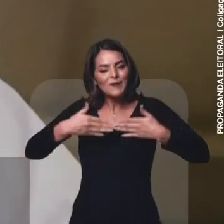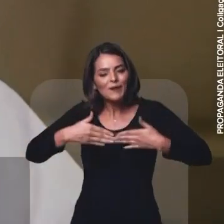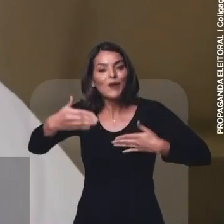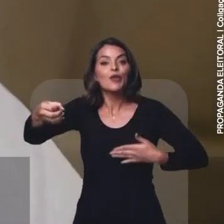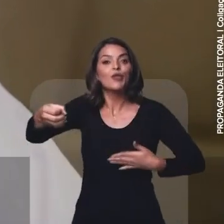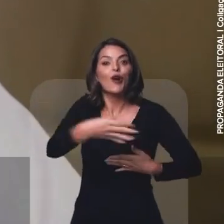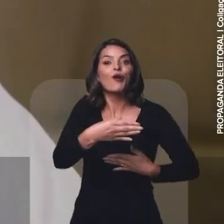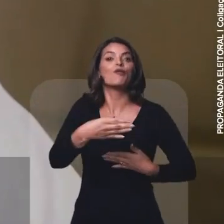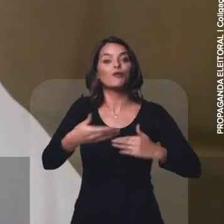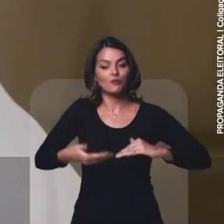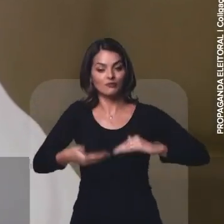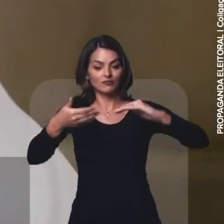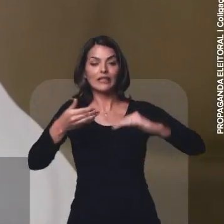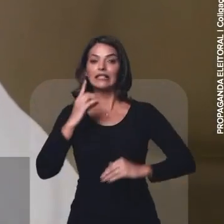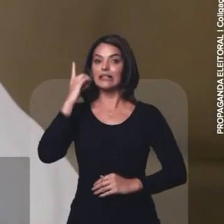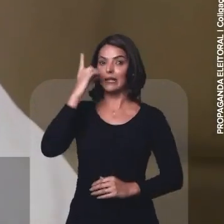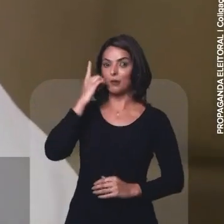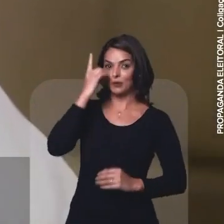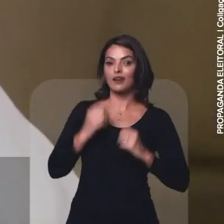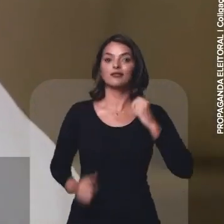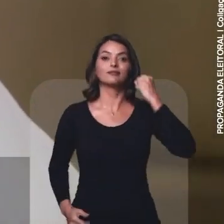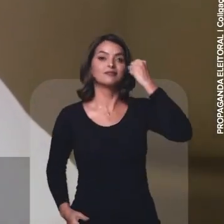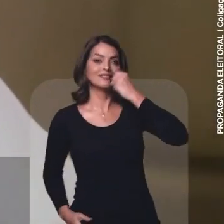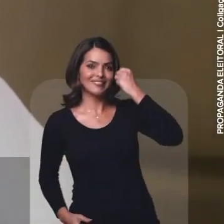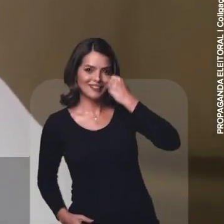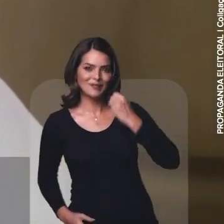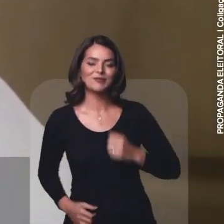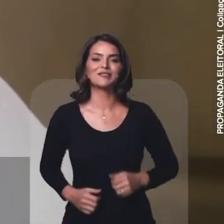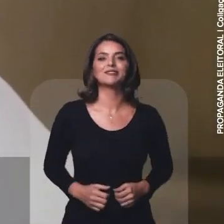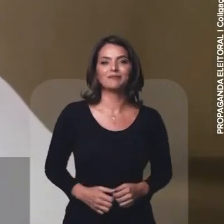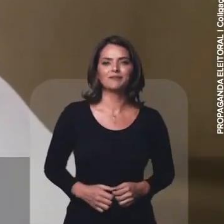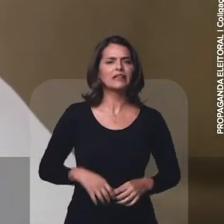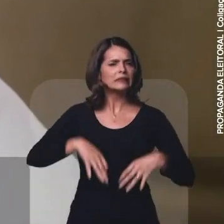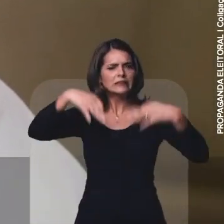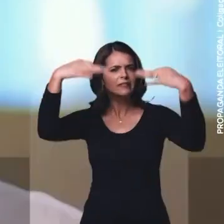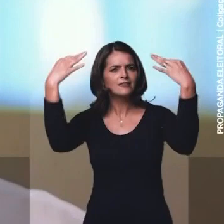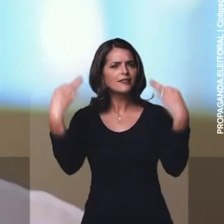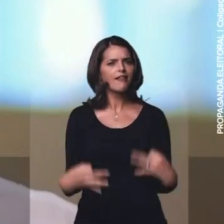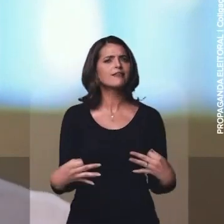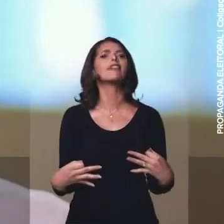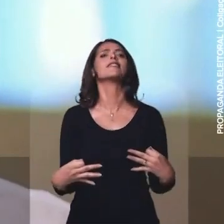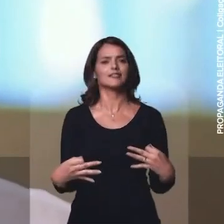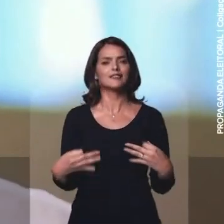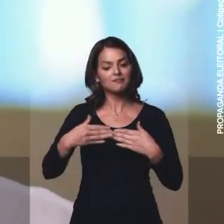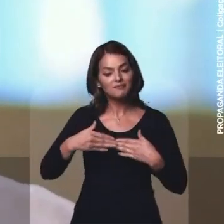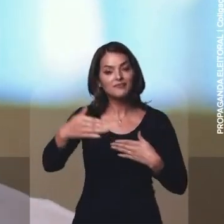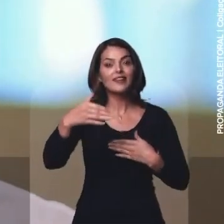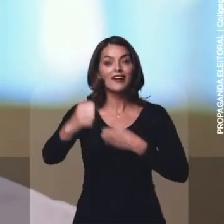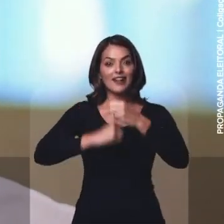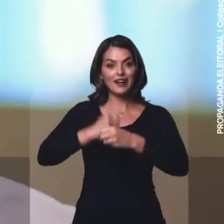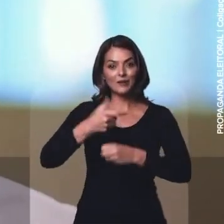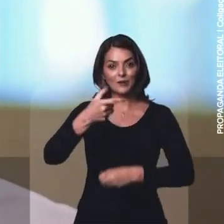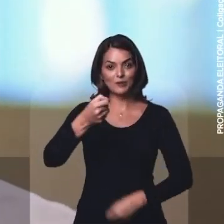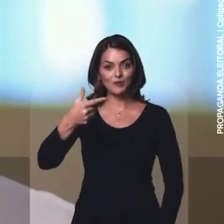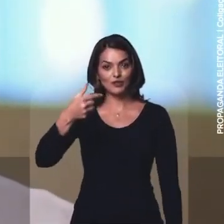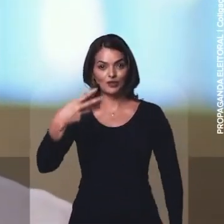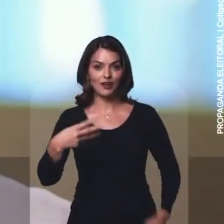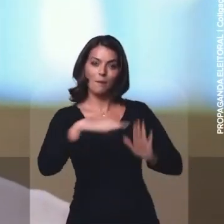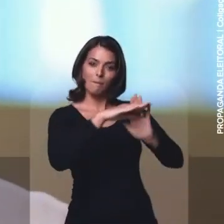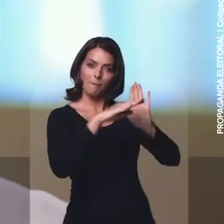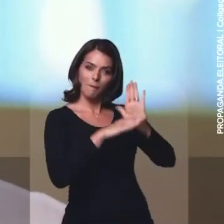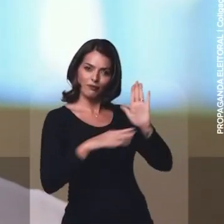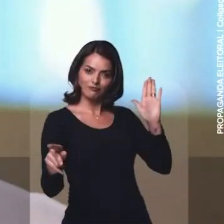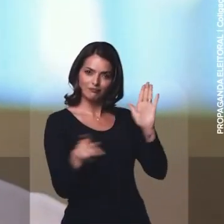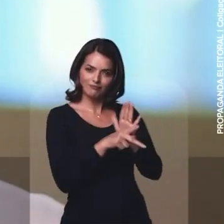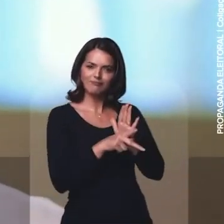do que essa nova composição da Câmara Federal e do Senado Federal. E a certeza também que a partir do ano que vem